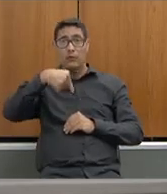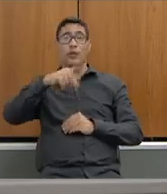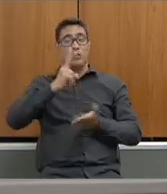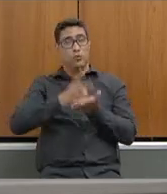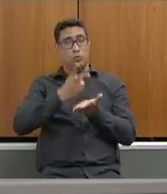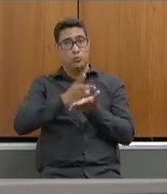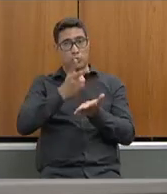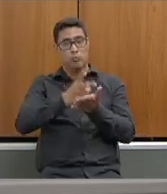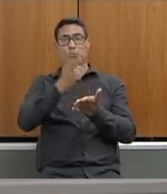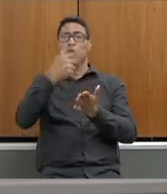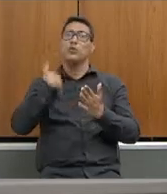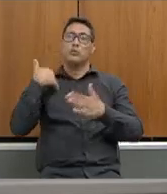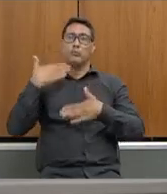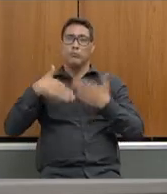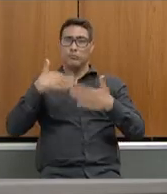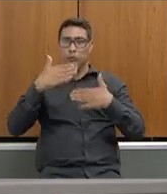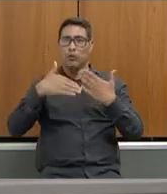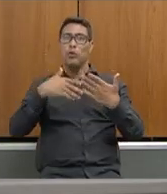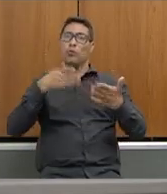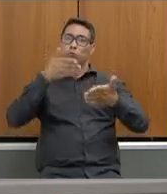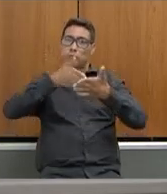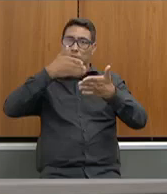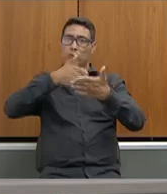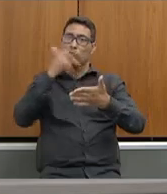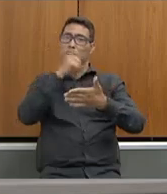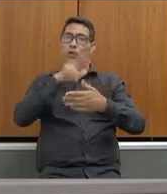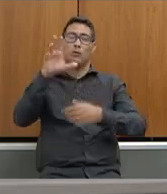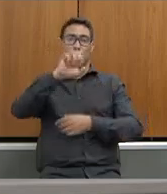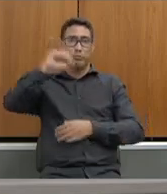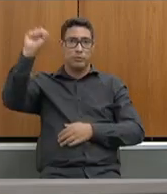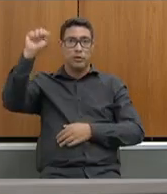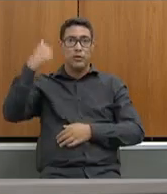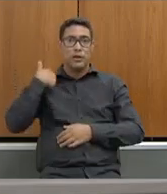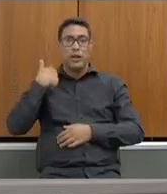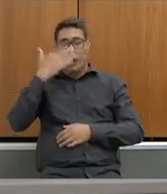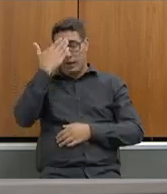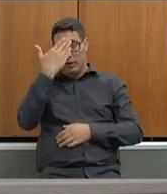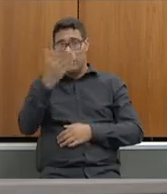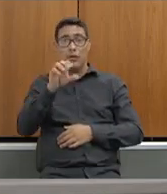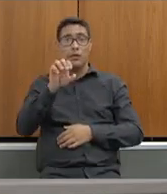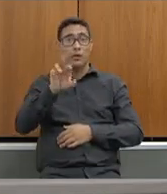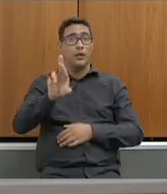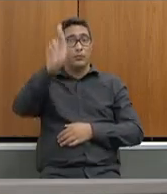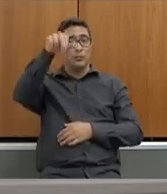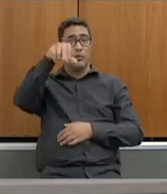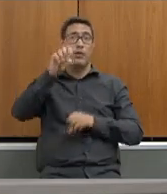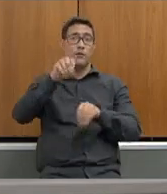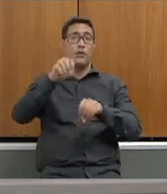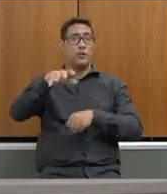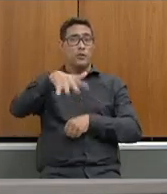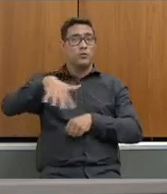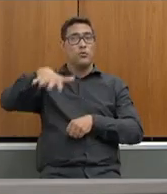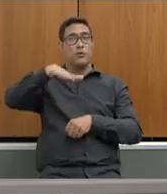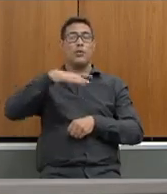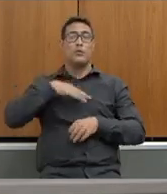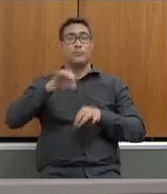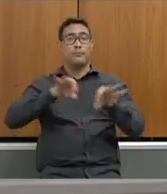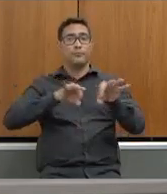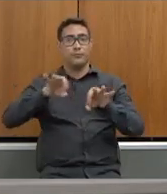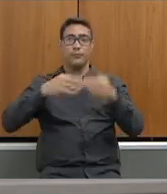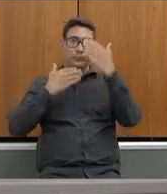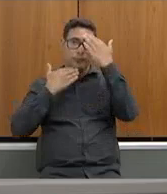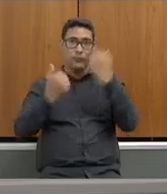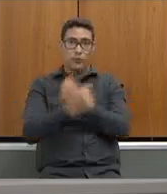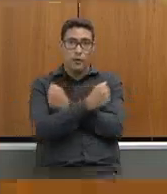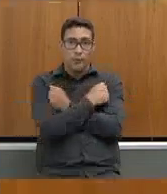caminhada com os desafios para ser vencido agradeço a cada superintendente de ensino que tem feito seu trabalho de forma maravilhosa na ponta um abraço